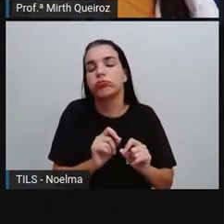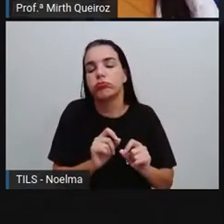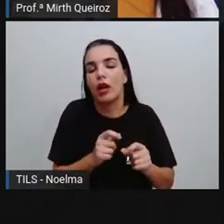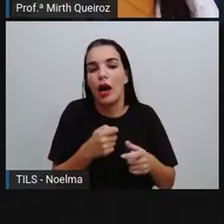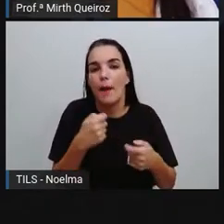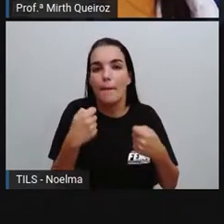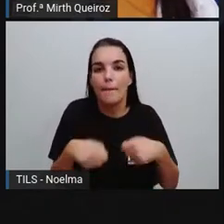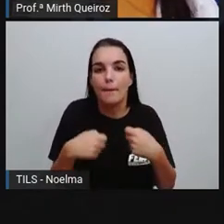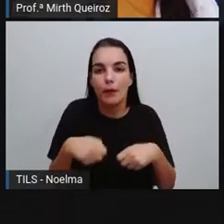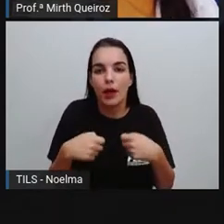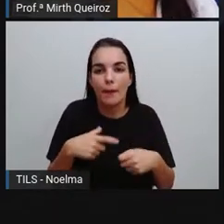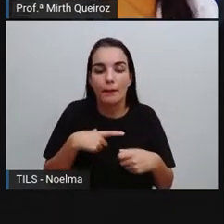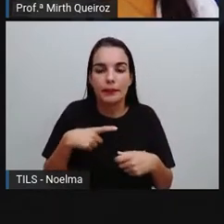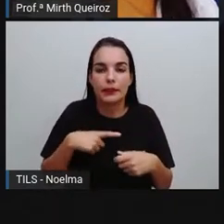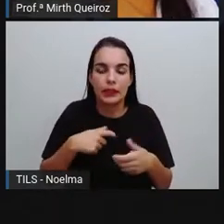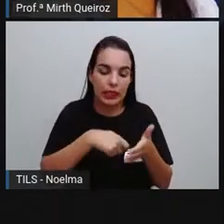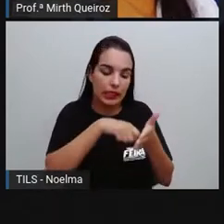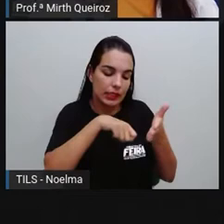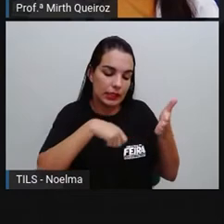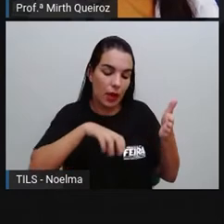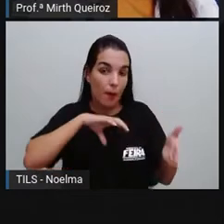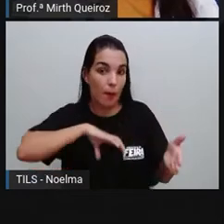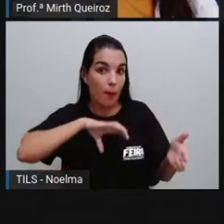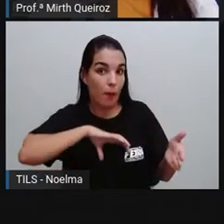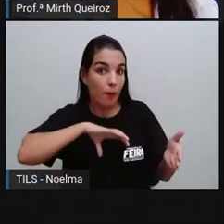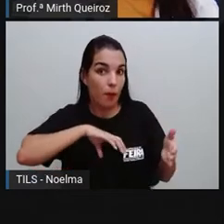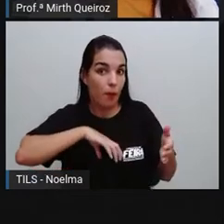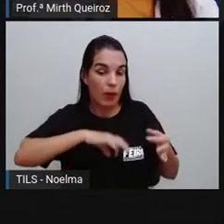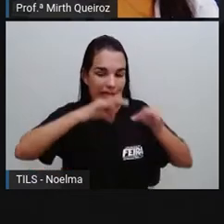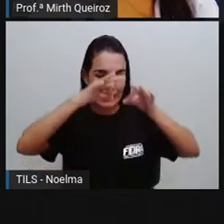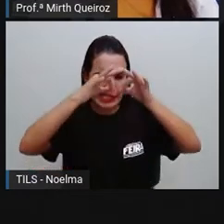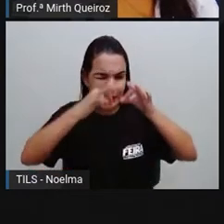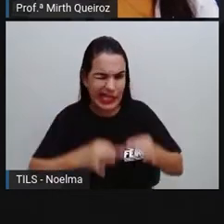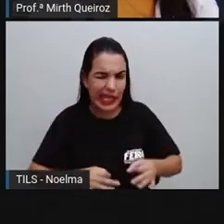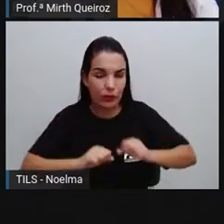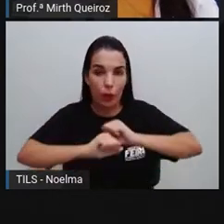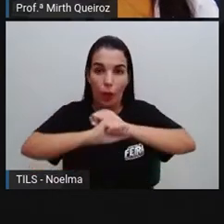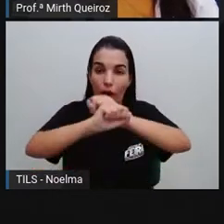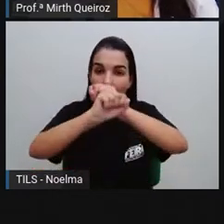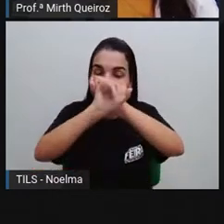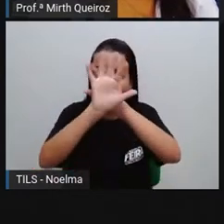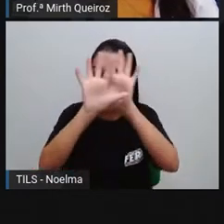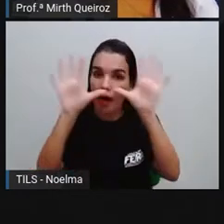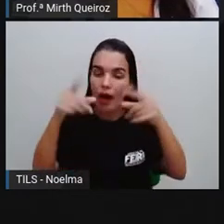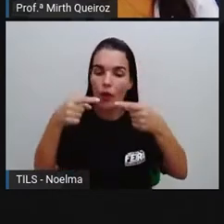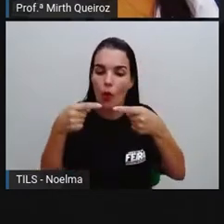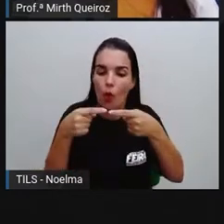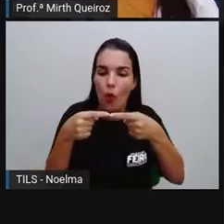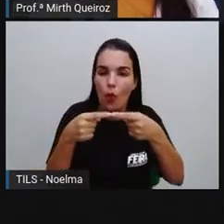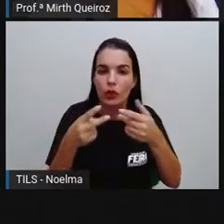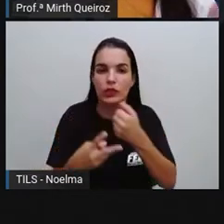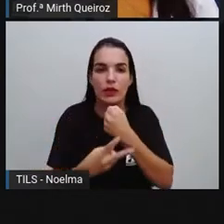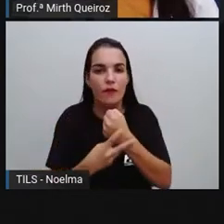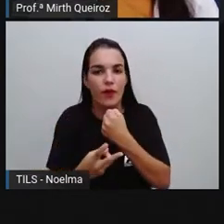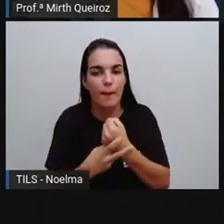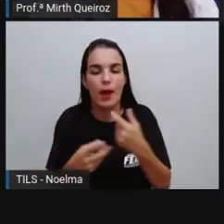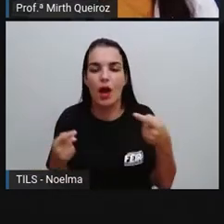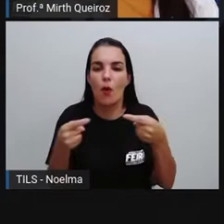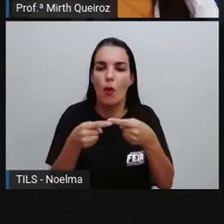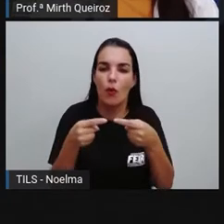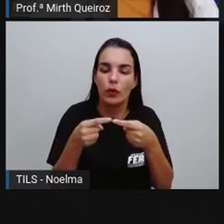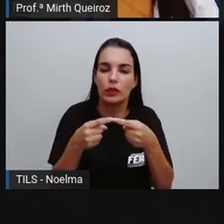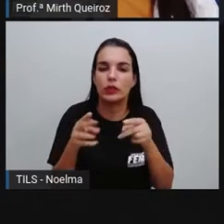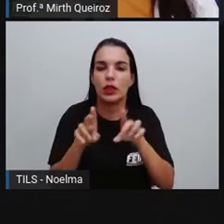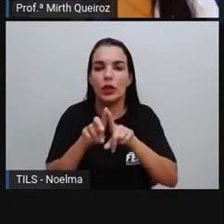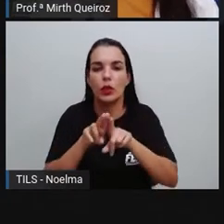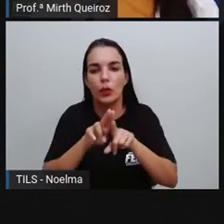porque a gente deve escrever o português de forma bem corretinha, tudo direitinho, concordância verbal, tudo escrito da forma